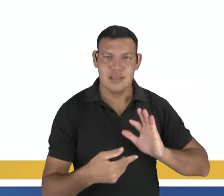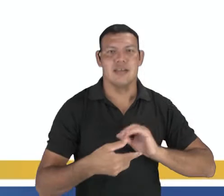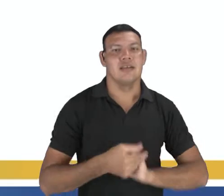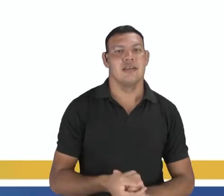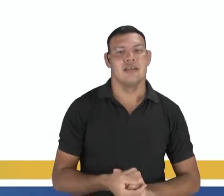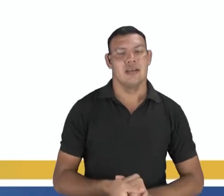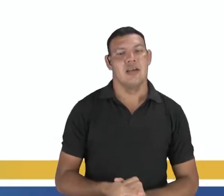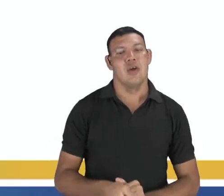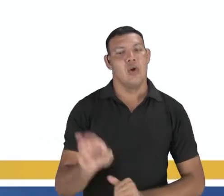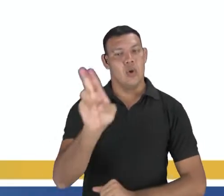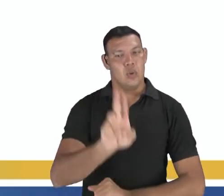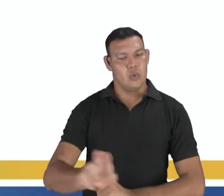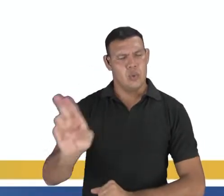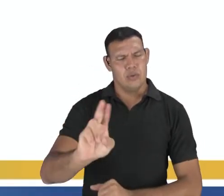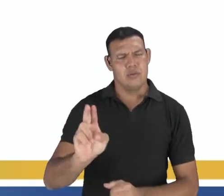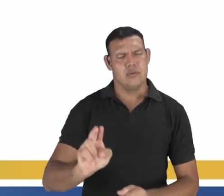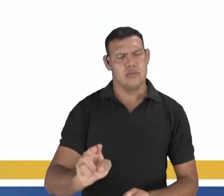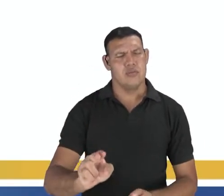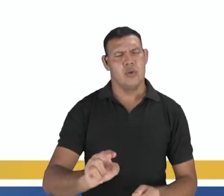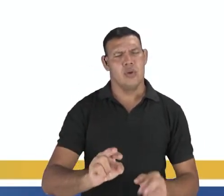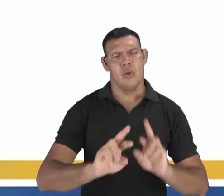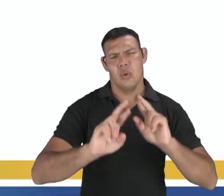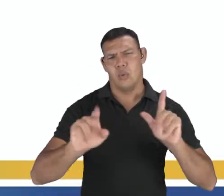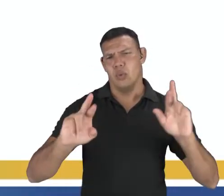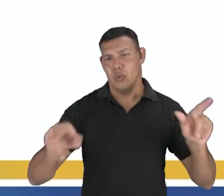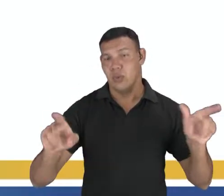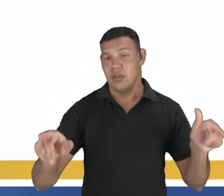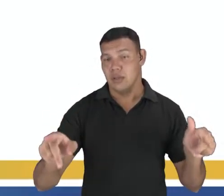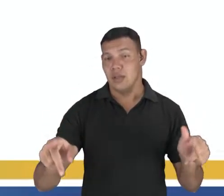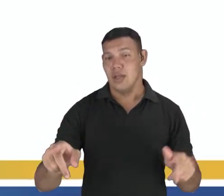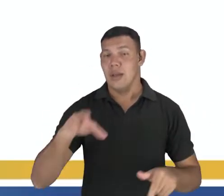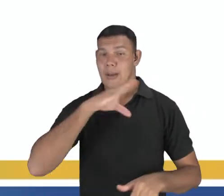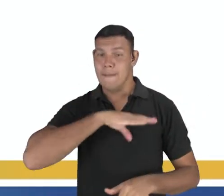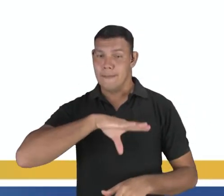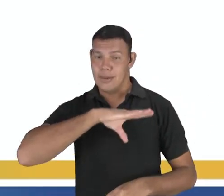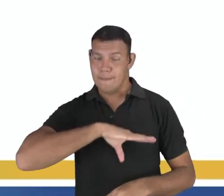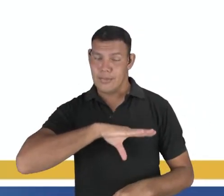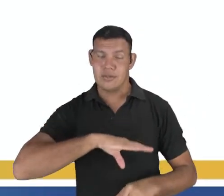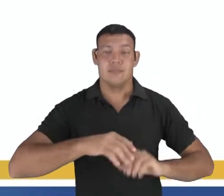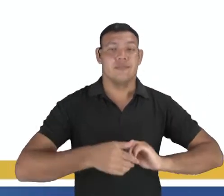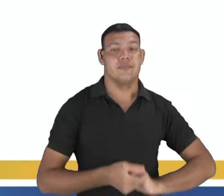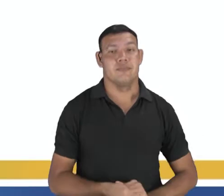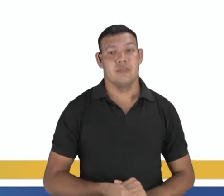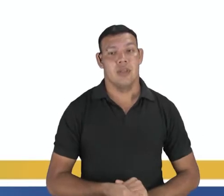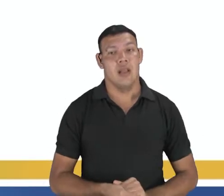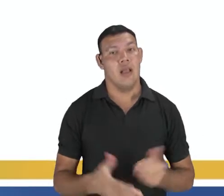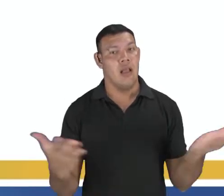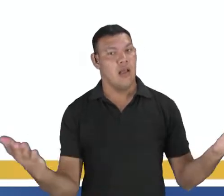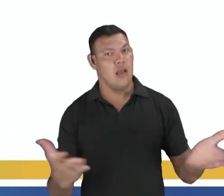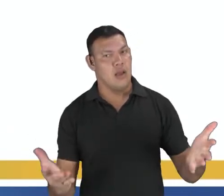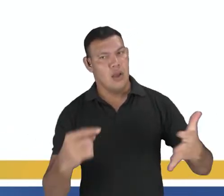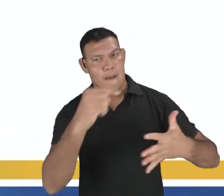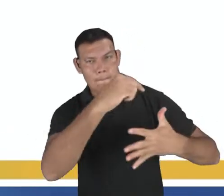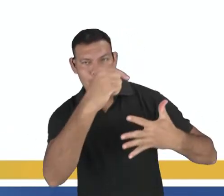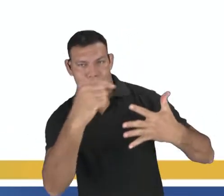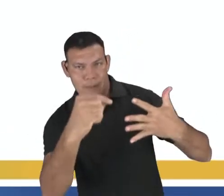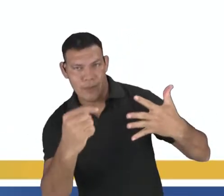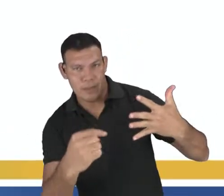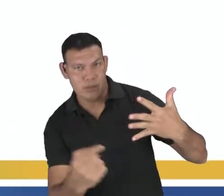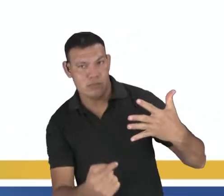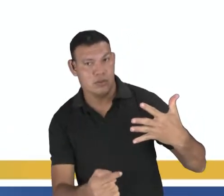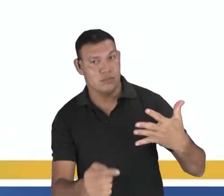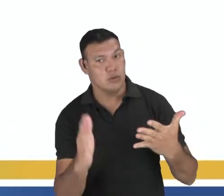de utilizar a língua portuguesa. Nós temos, nós vamos pontuar agora alguns tipos de variações